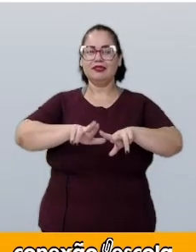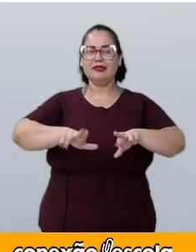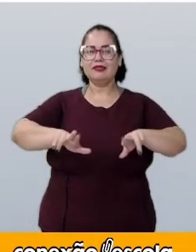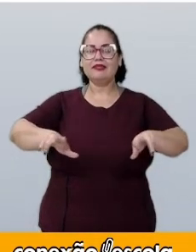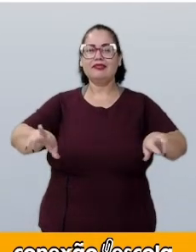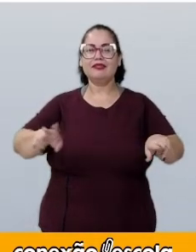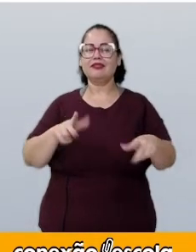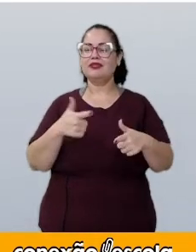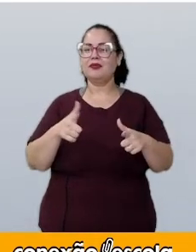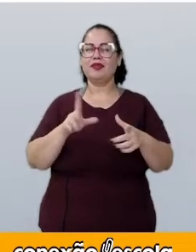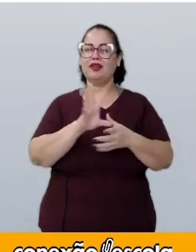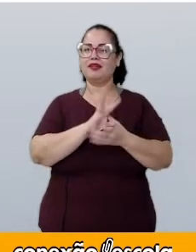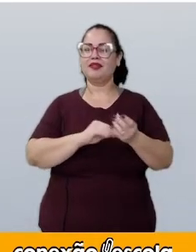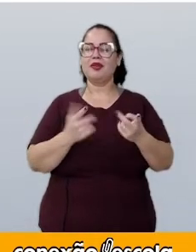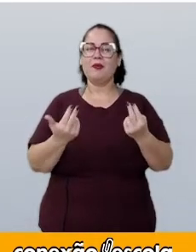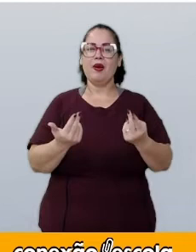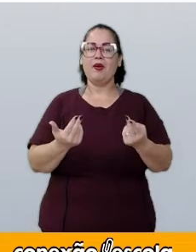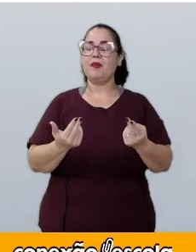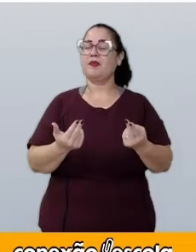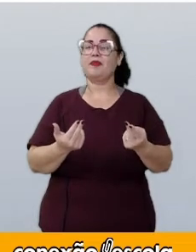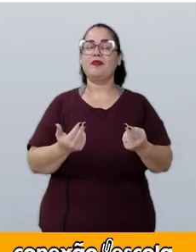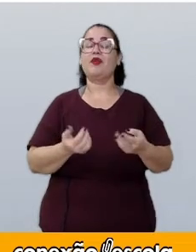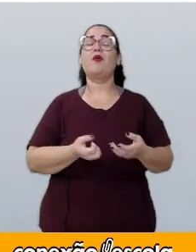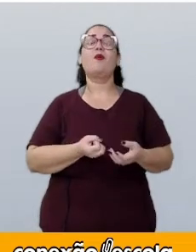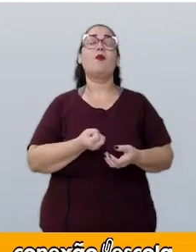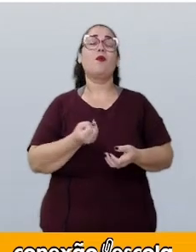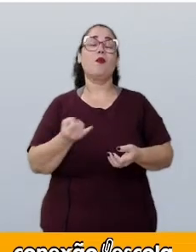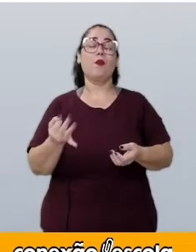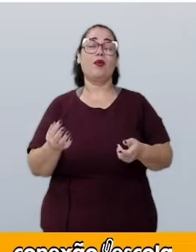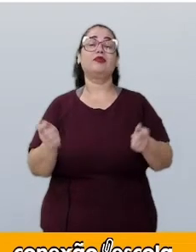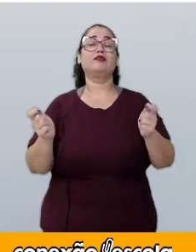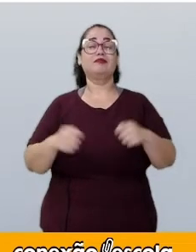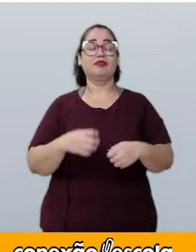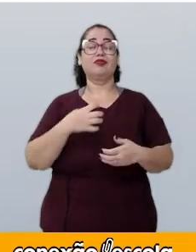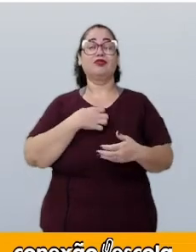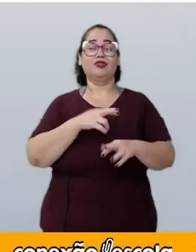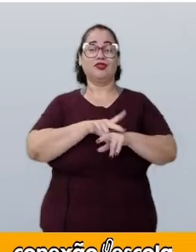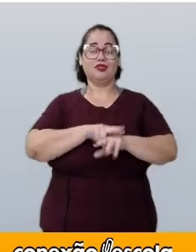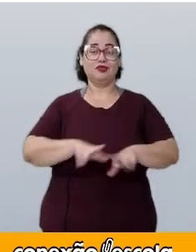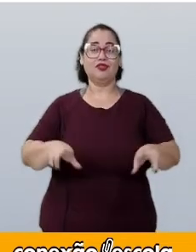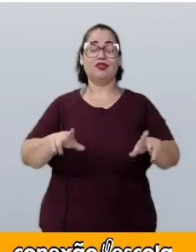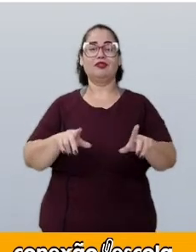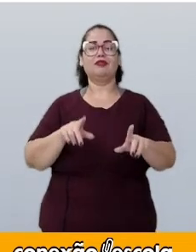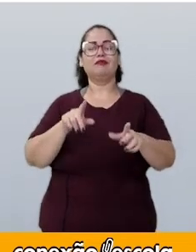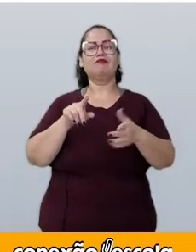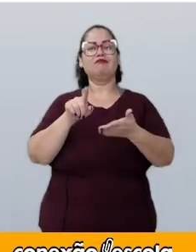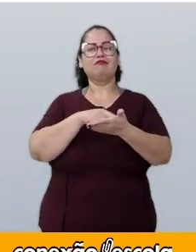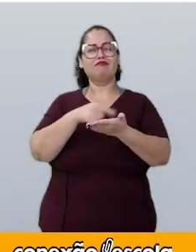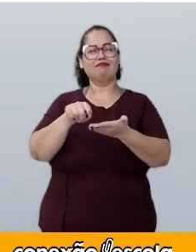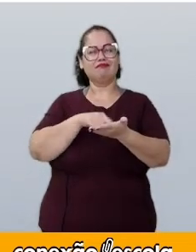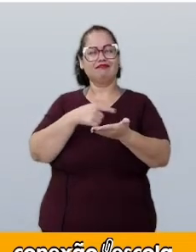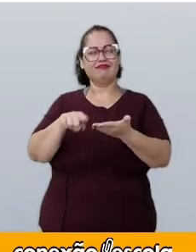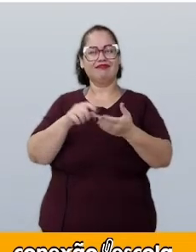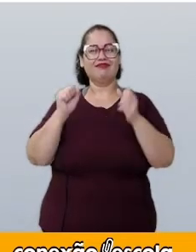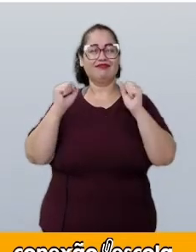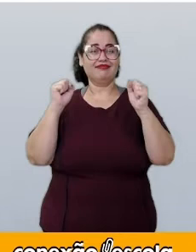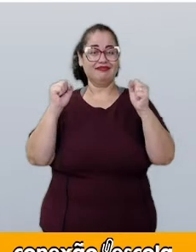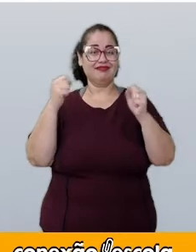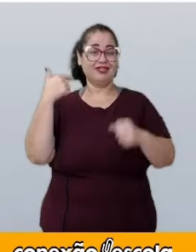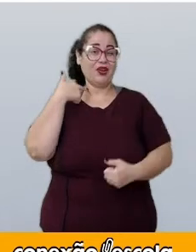diferentes? E quantas maneiras diferentes os números da loteria podem ser